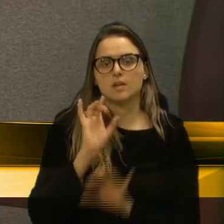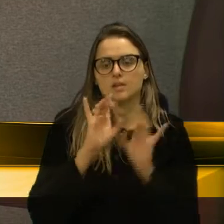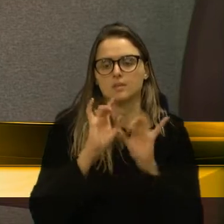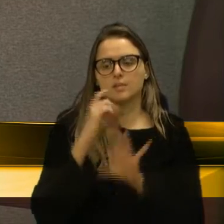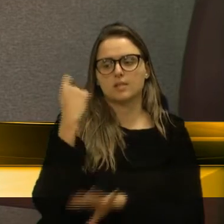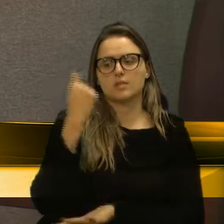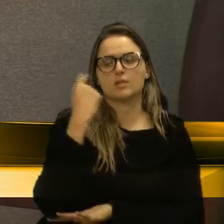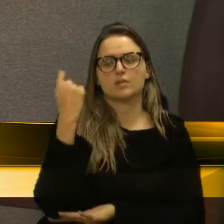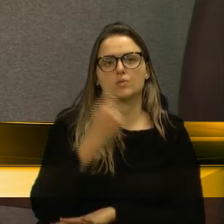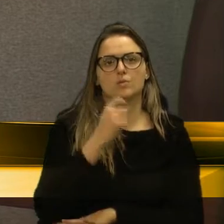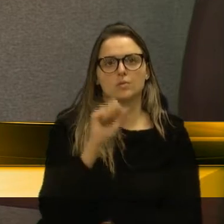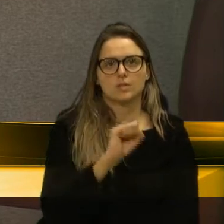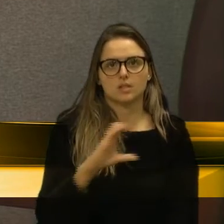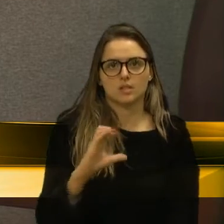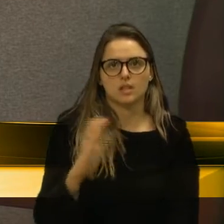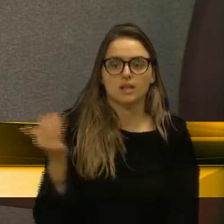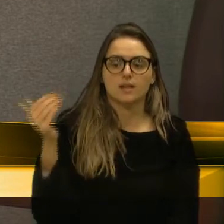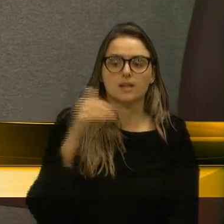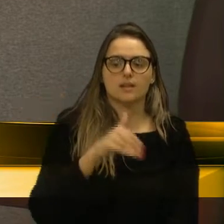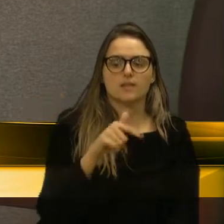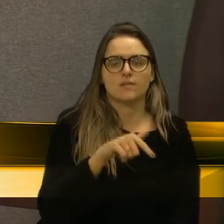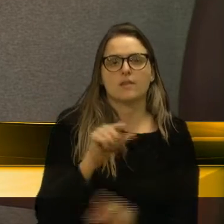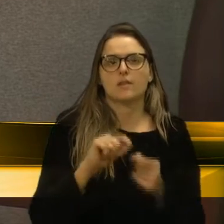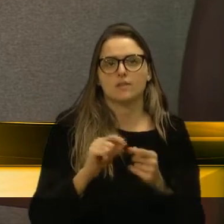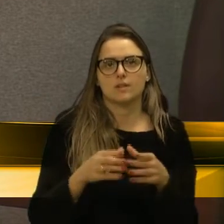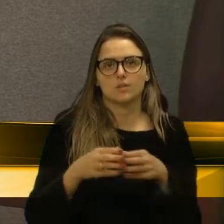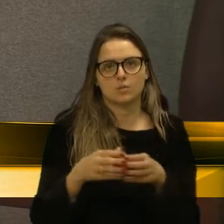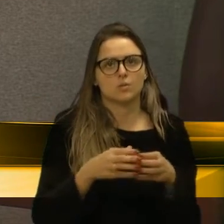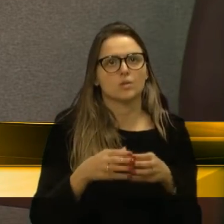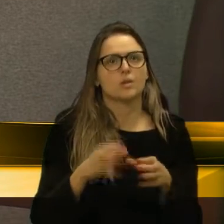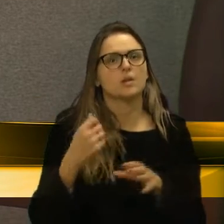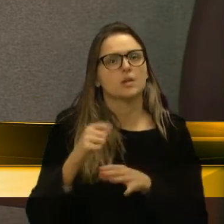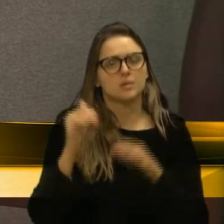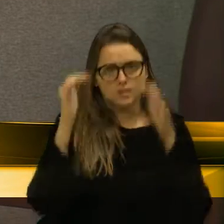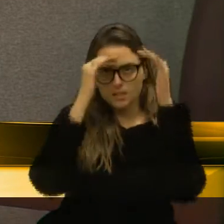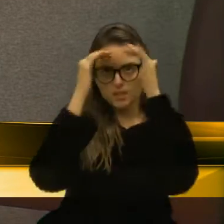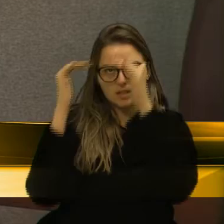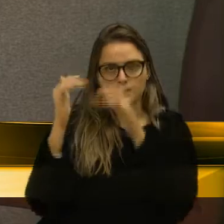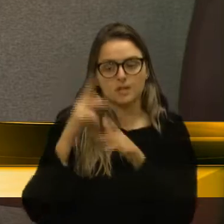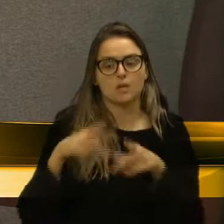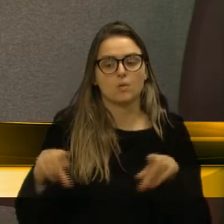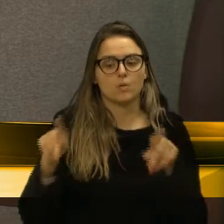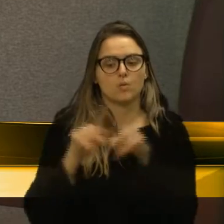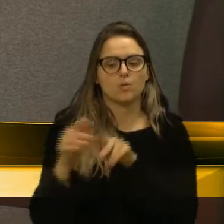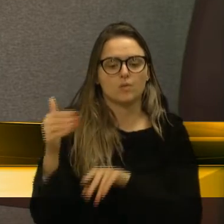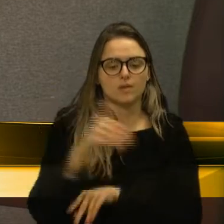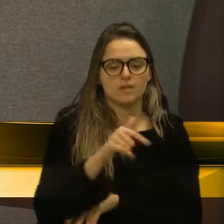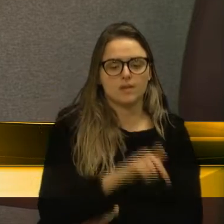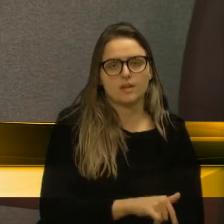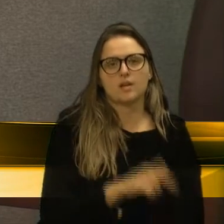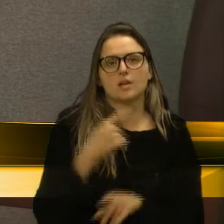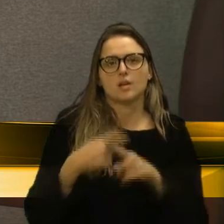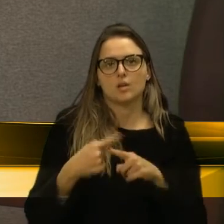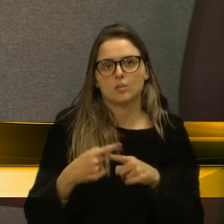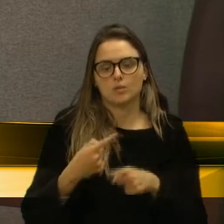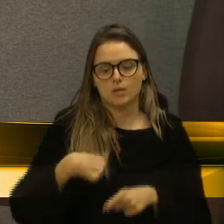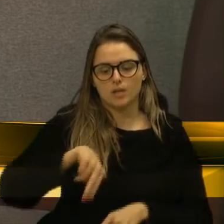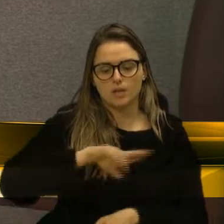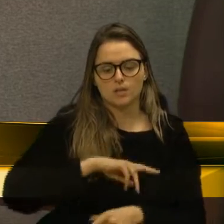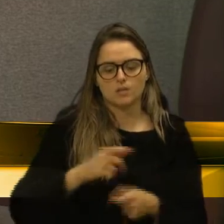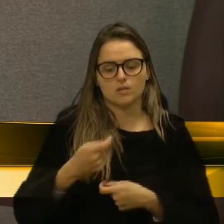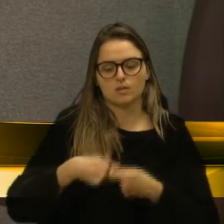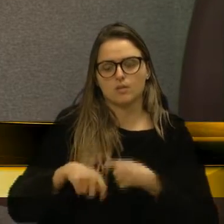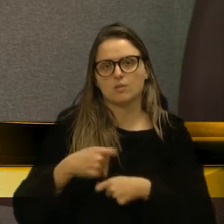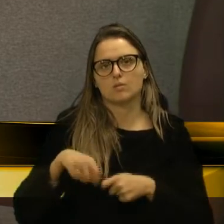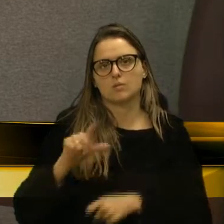Catarina, onde eles costumam vir fazer o turismo. Então, a gente tem que ter respeito com esses povos, porque a nossa economia ganha muito com